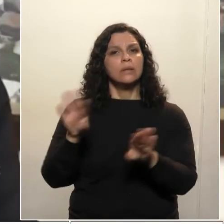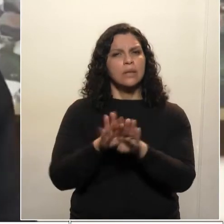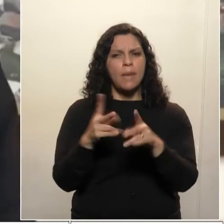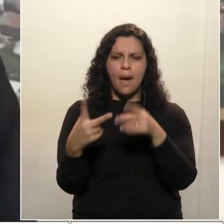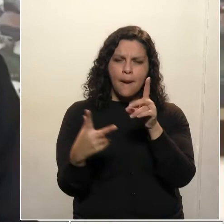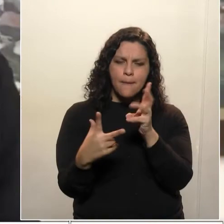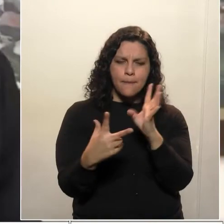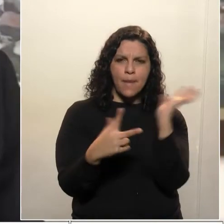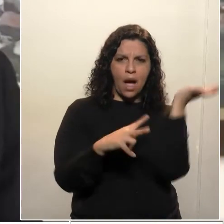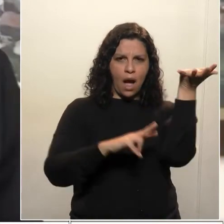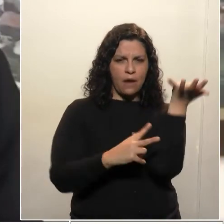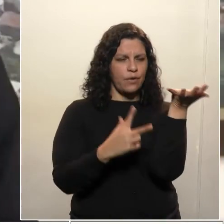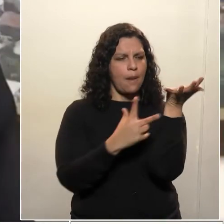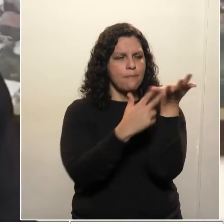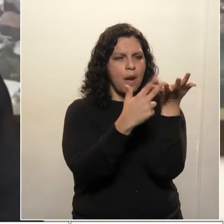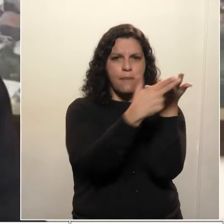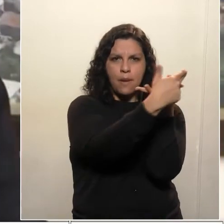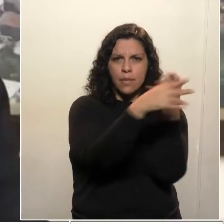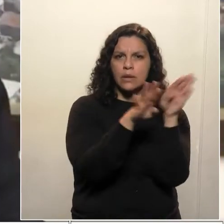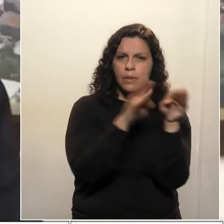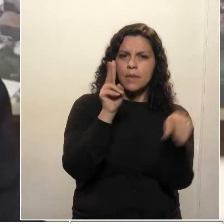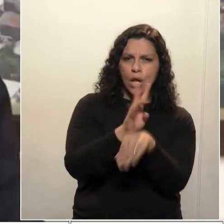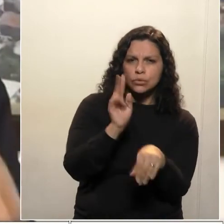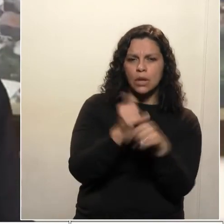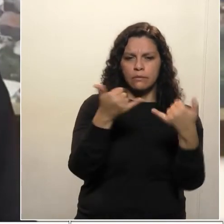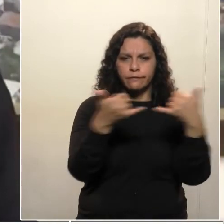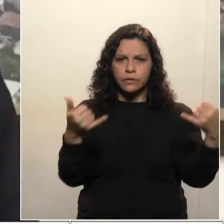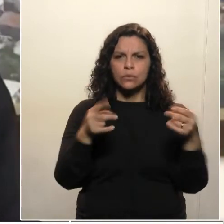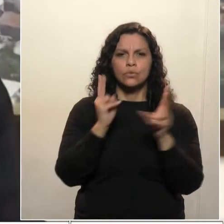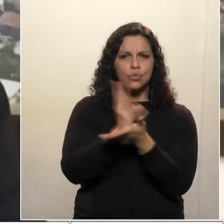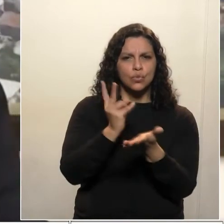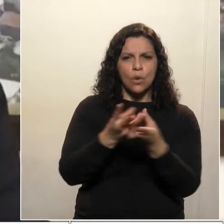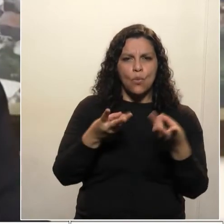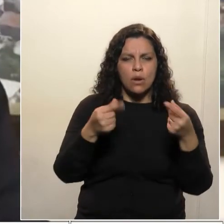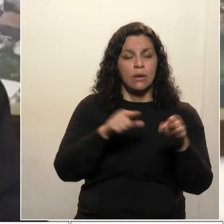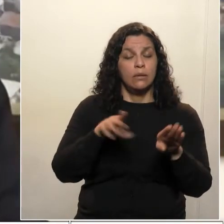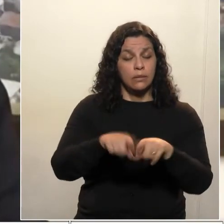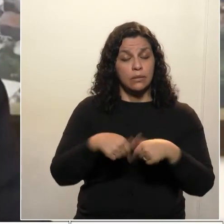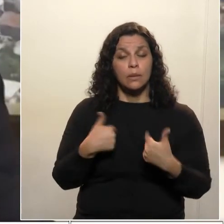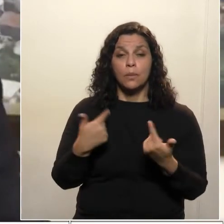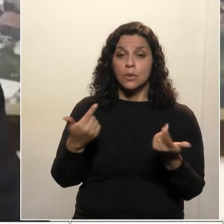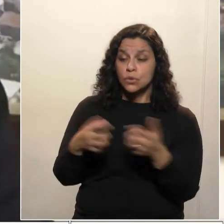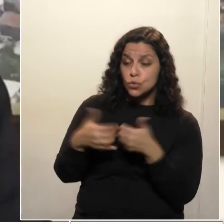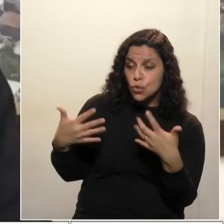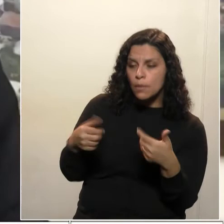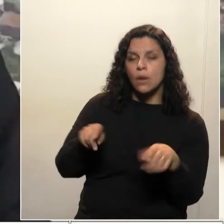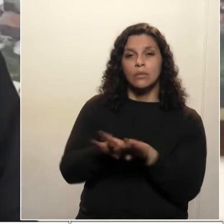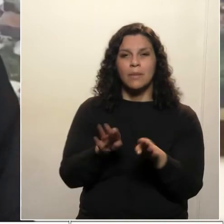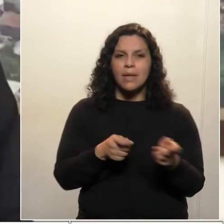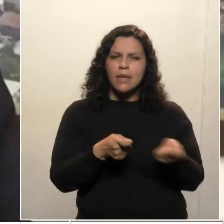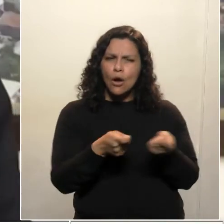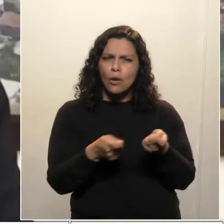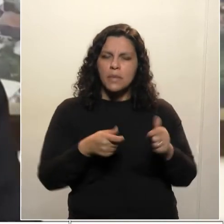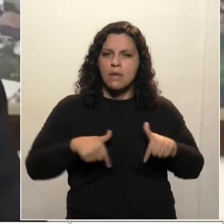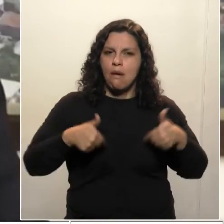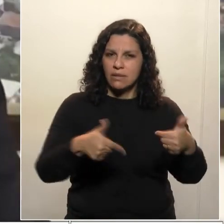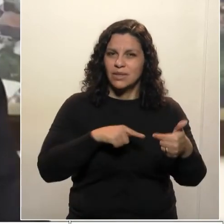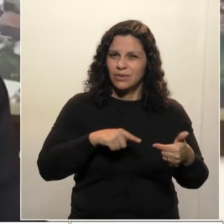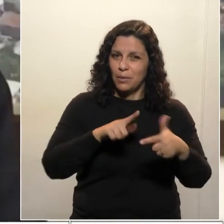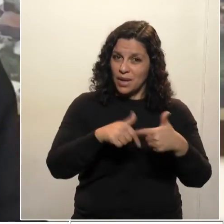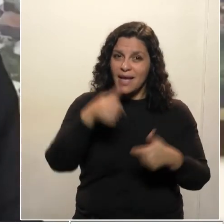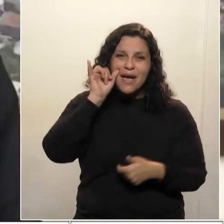então, são programas muito importantes. Importantes, inclusive, com a Coppel, que gera mais economia nas suas ações,